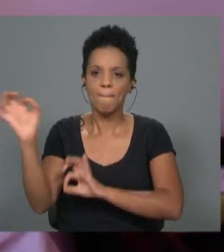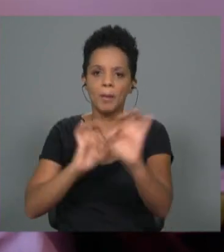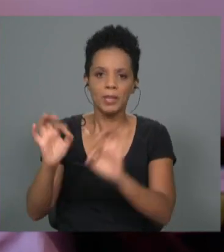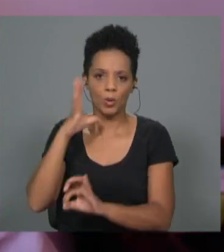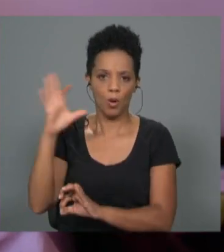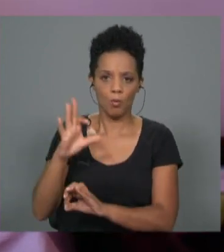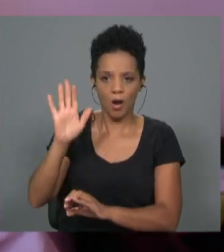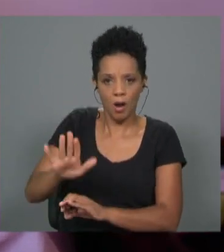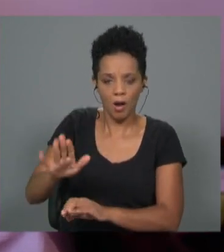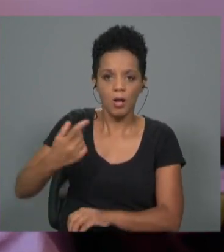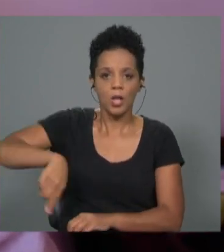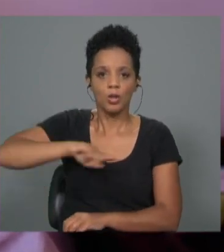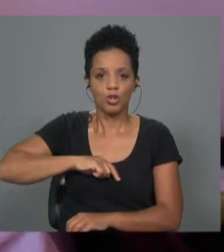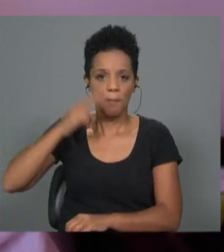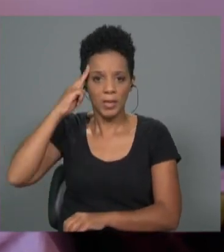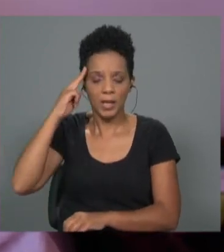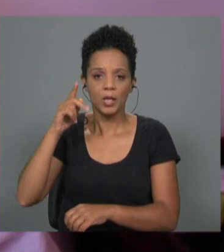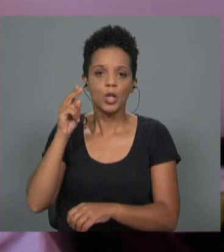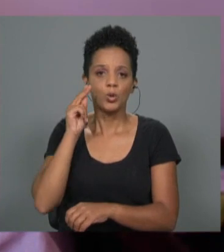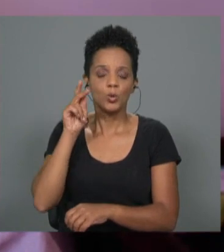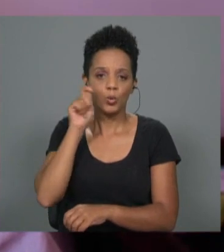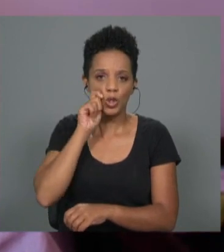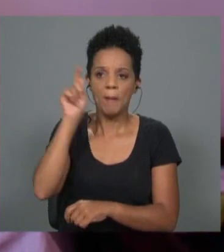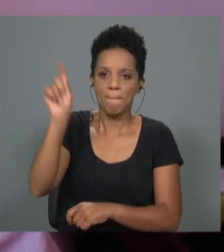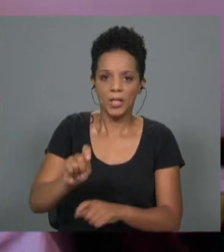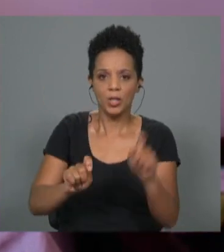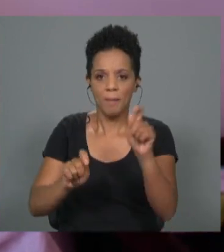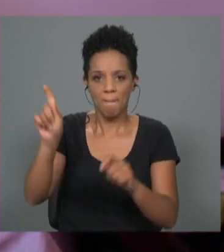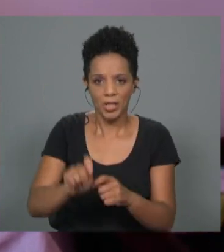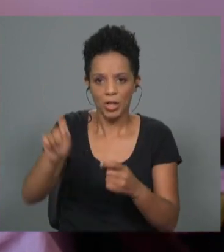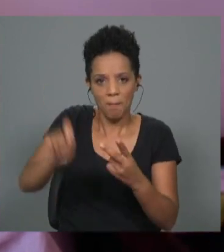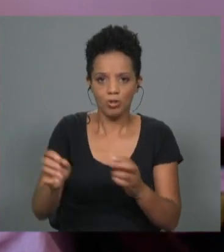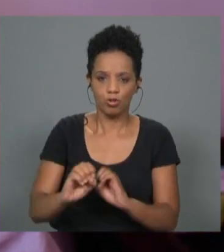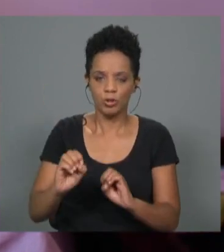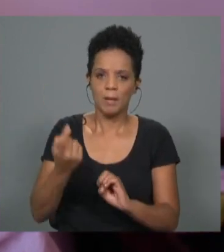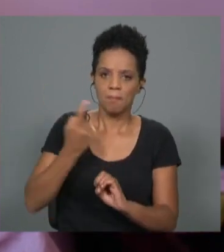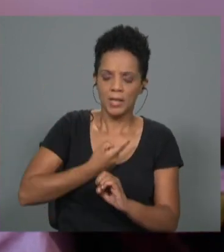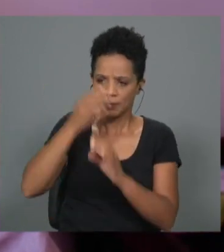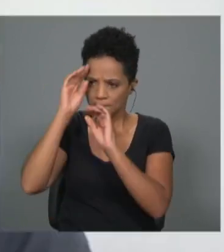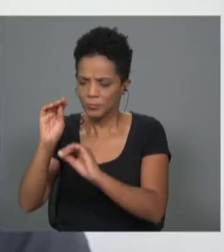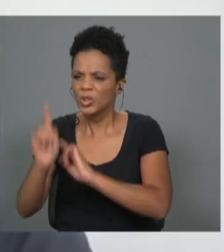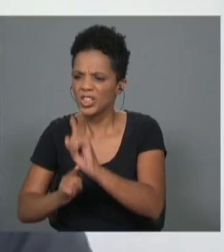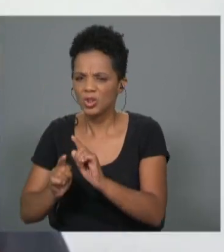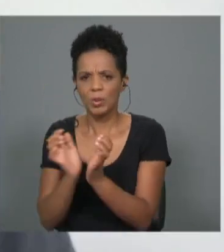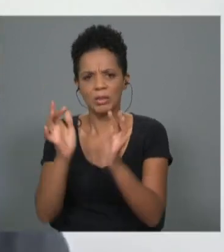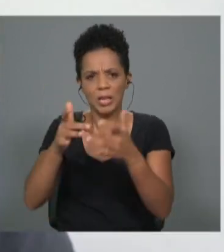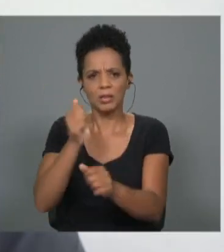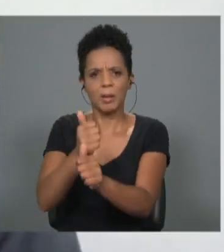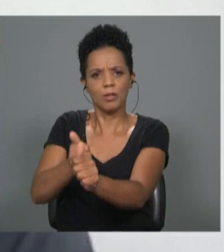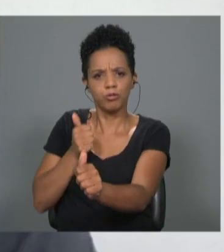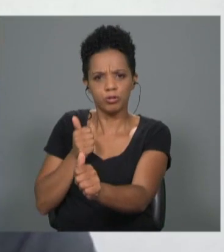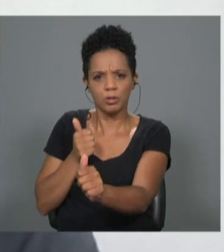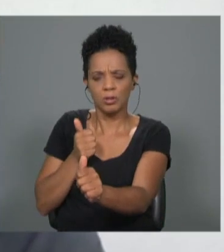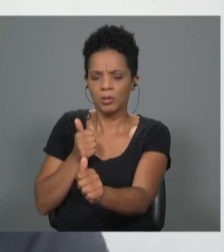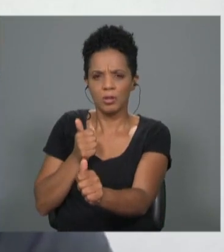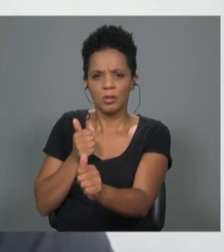Madeira nunca tivemos um turismo mês a mês. Então, de repente, temos que educar todos os proprietários. O que é que é isto na Madeira Digital? Por é que ele fica mês a mês?